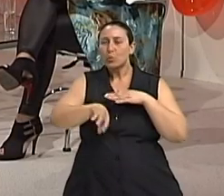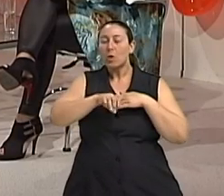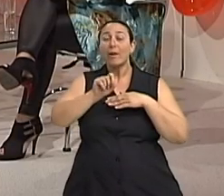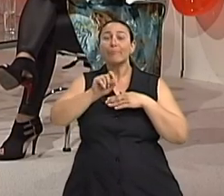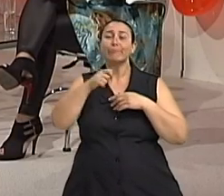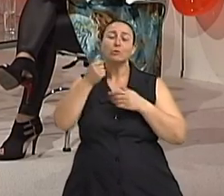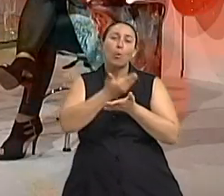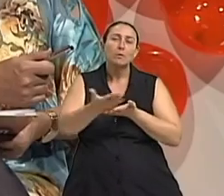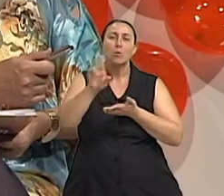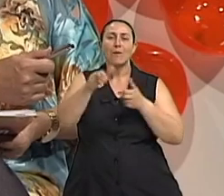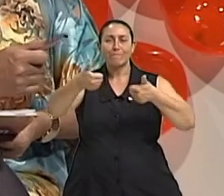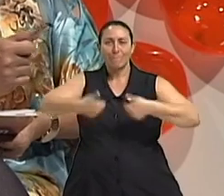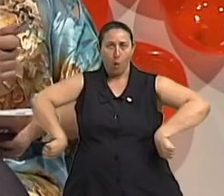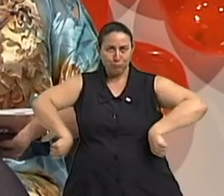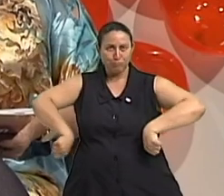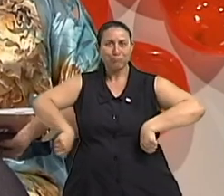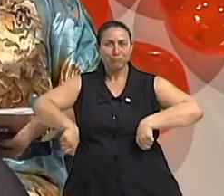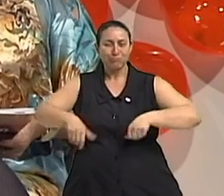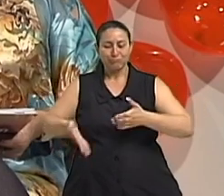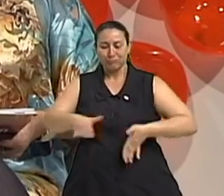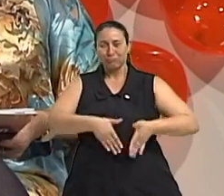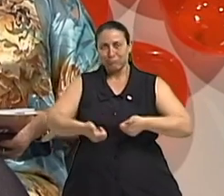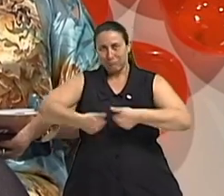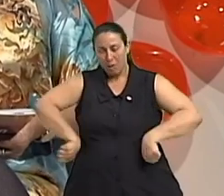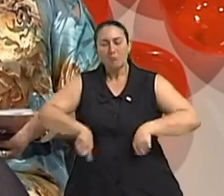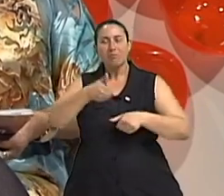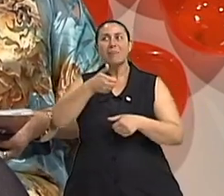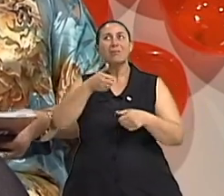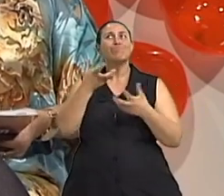ao eu falei lá no início do programa sobre a questão da autoestima